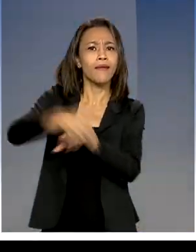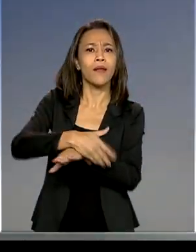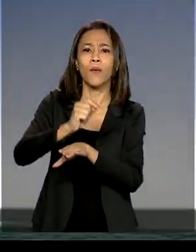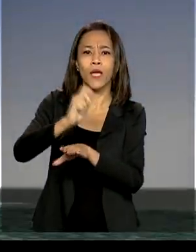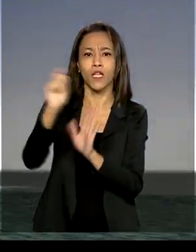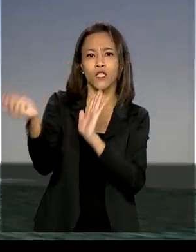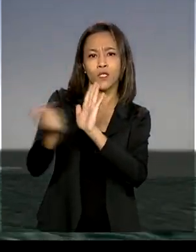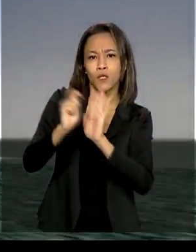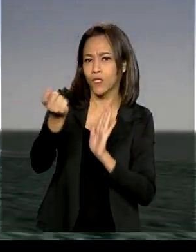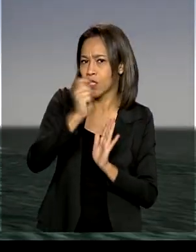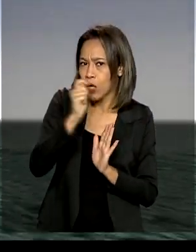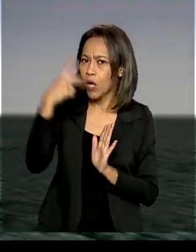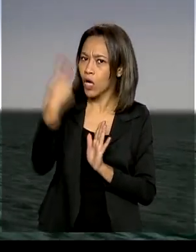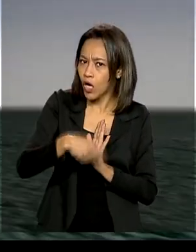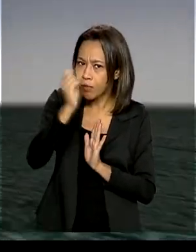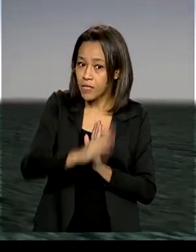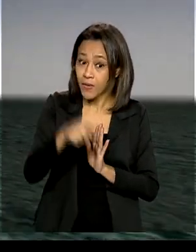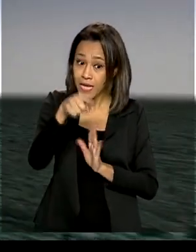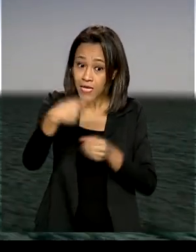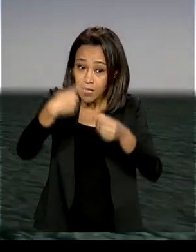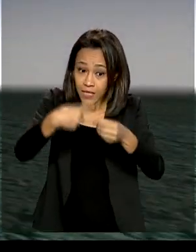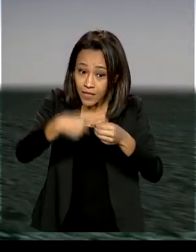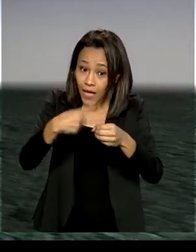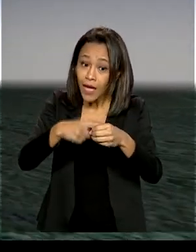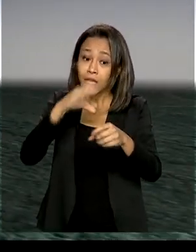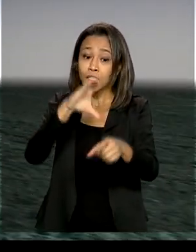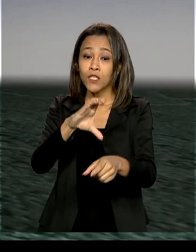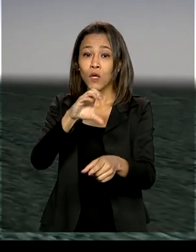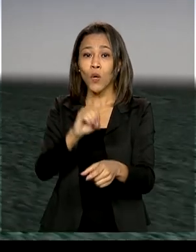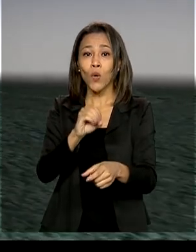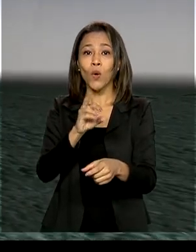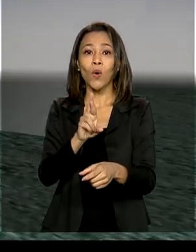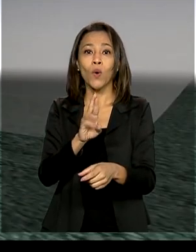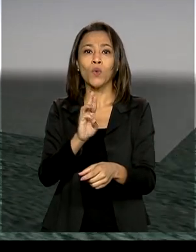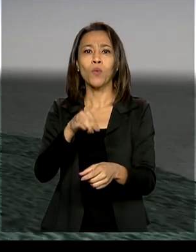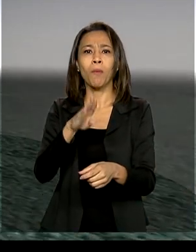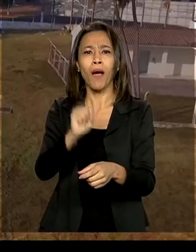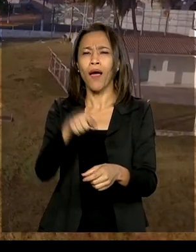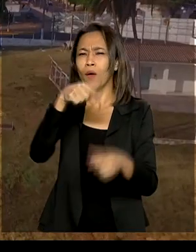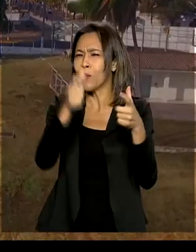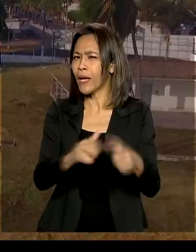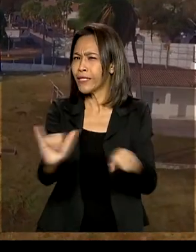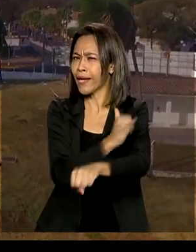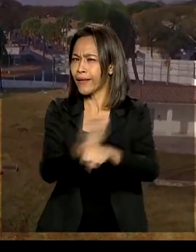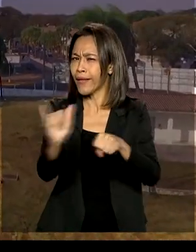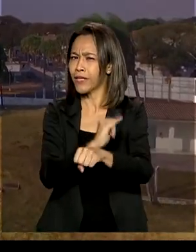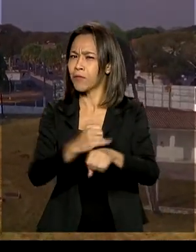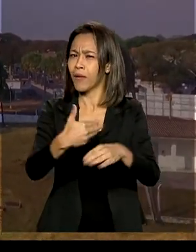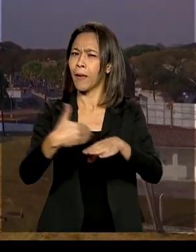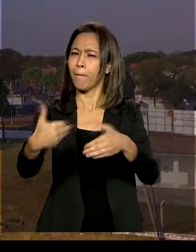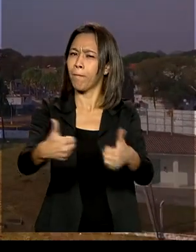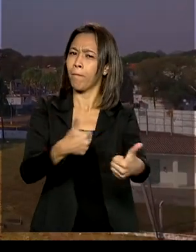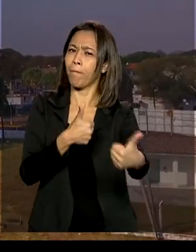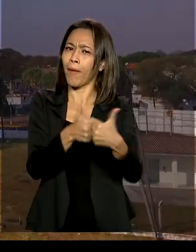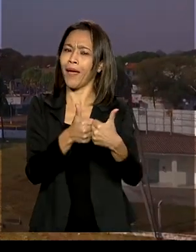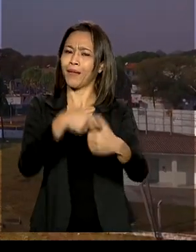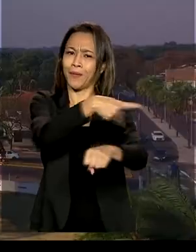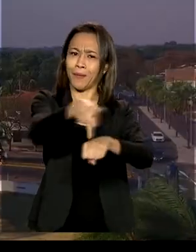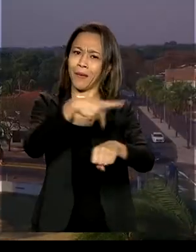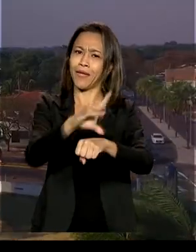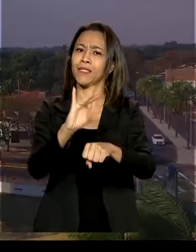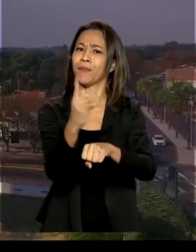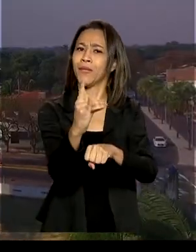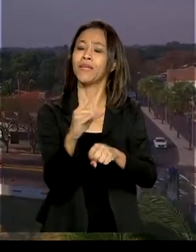país. Corumbá fica num lugar estratégico para esse monitoramento, já que está localizada na fronteira com a Bolívia e próxima da